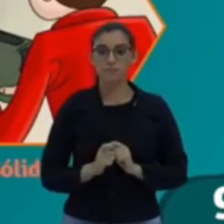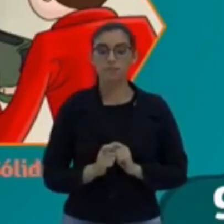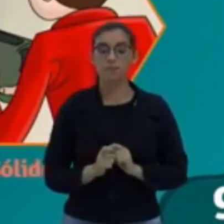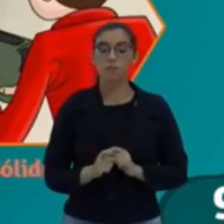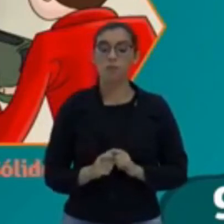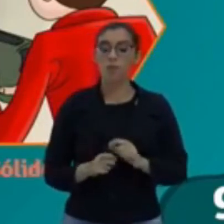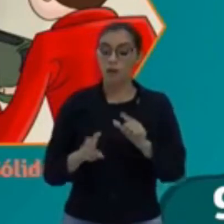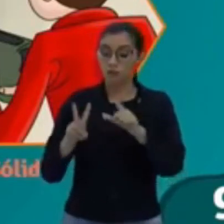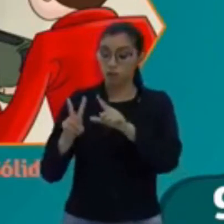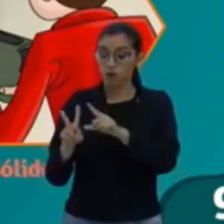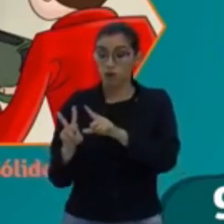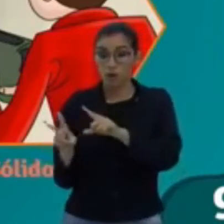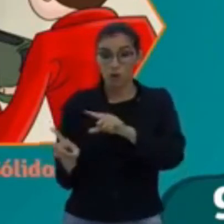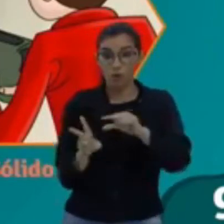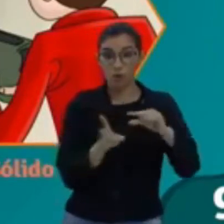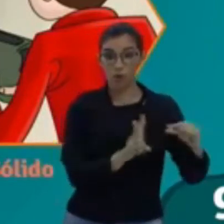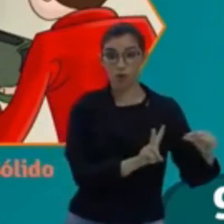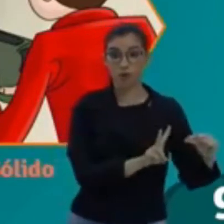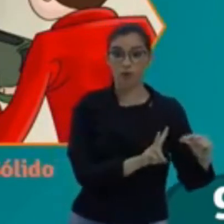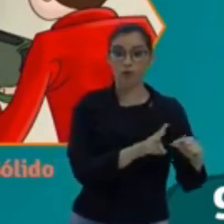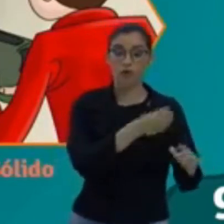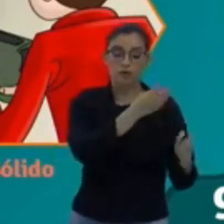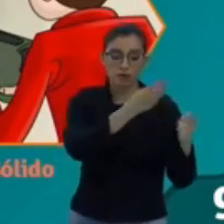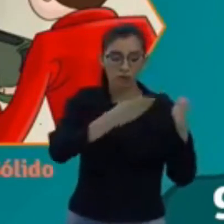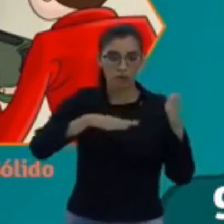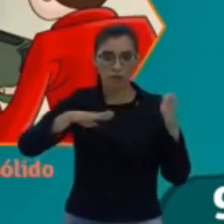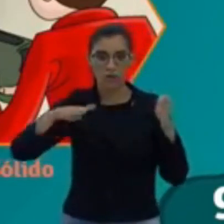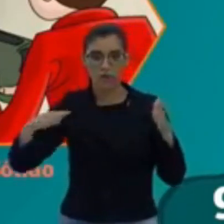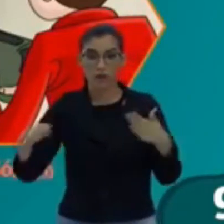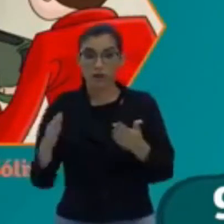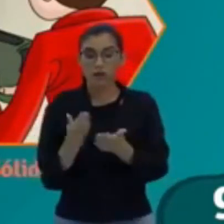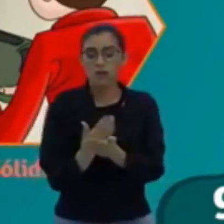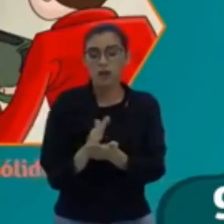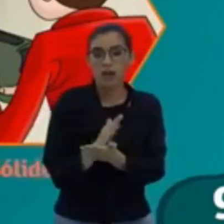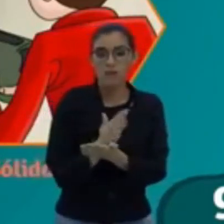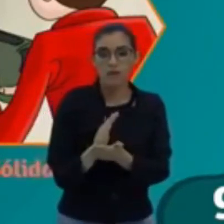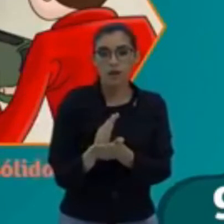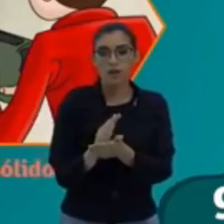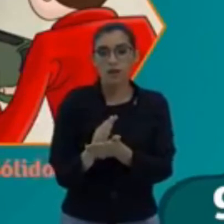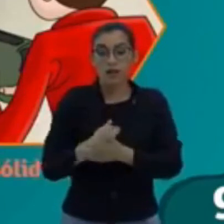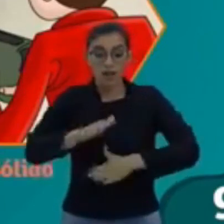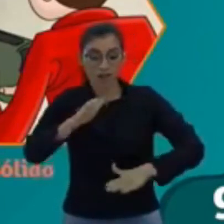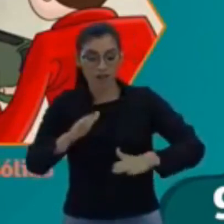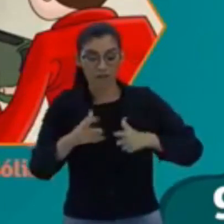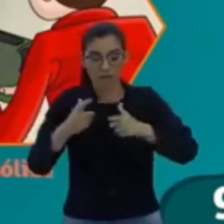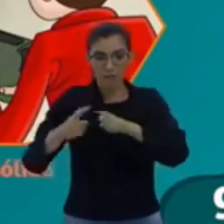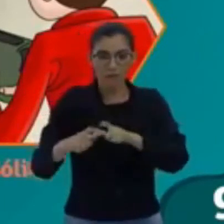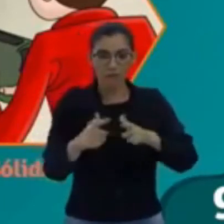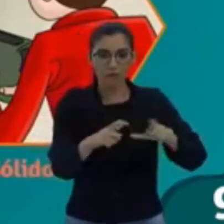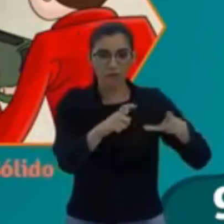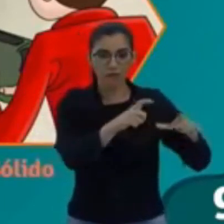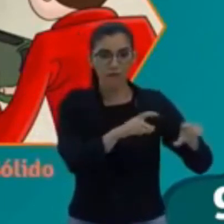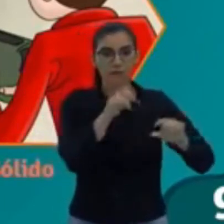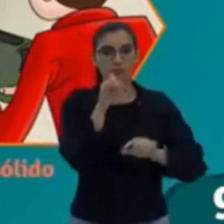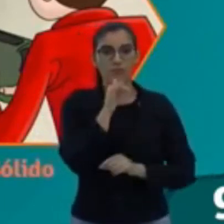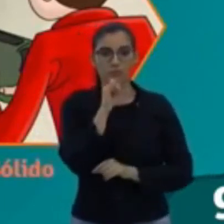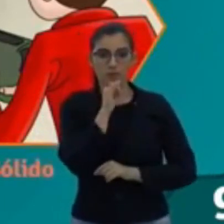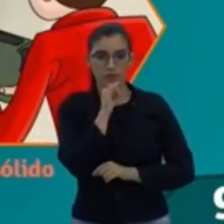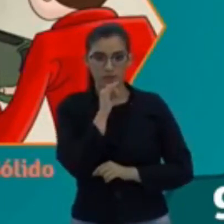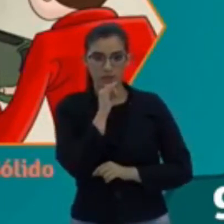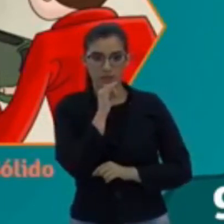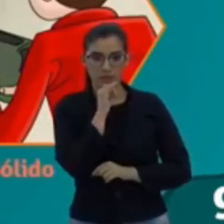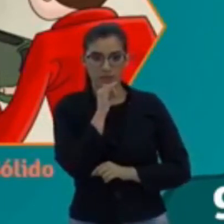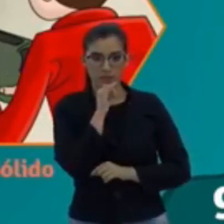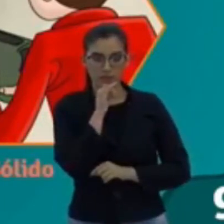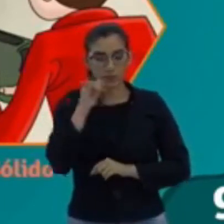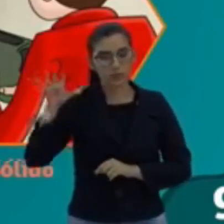velocidade da onda vai variar com o material. Como é isso? Filho, numa onda de sonora,